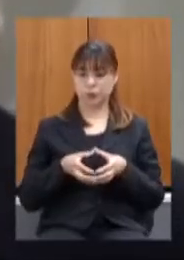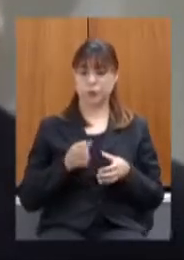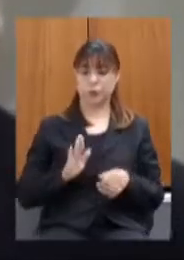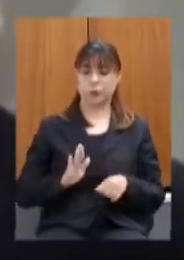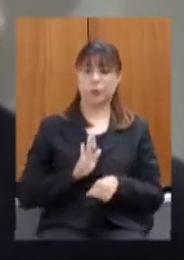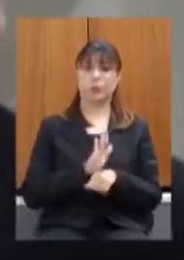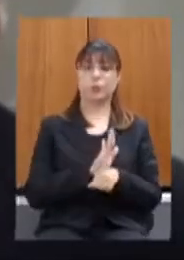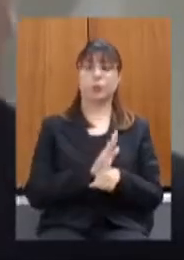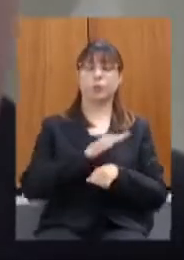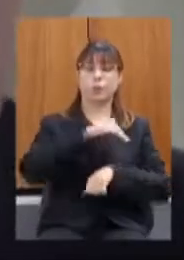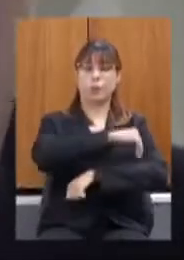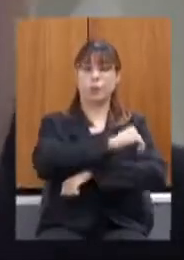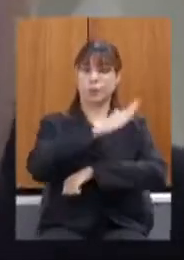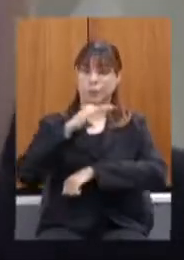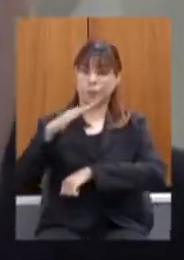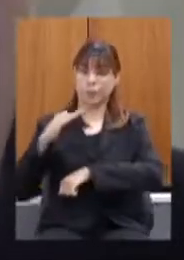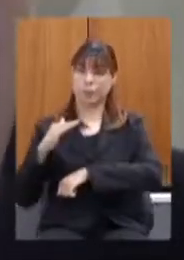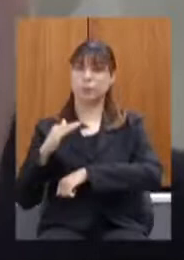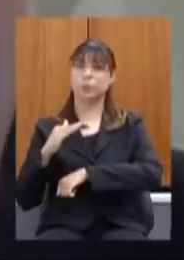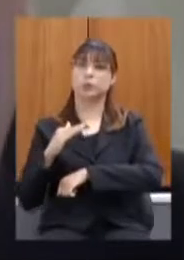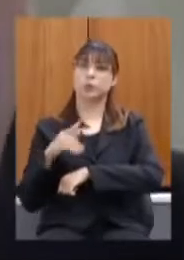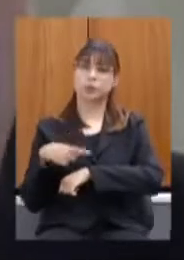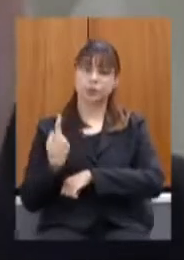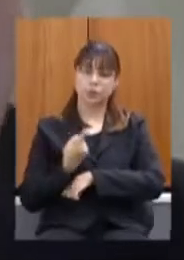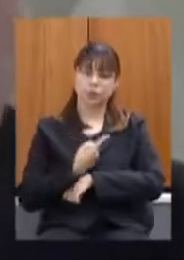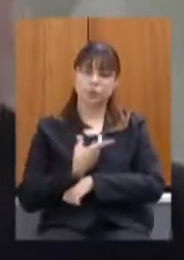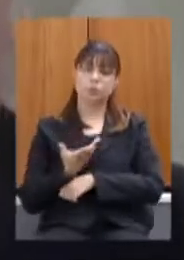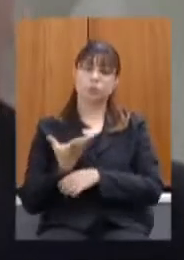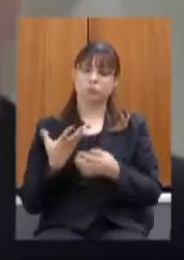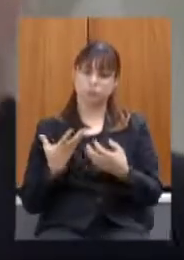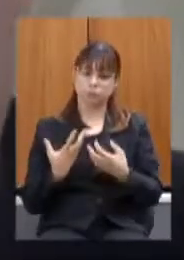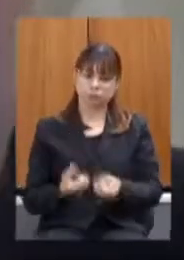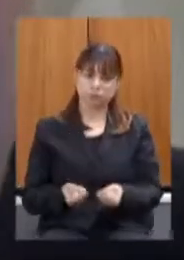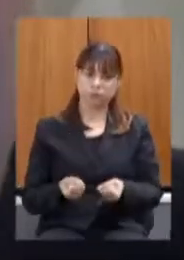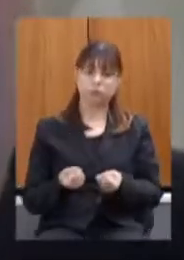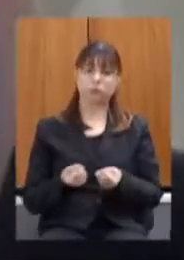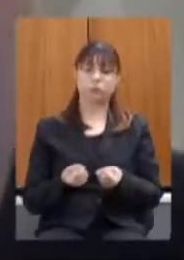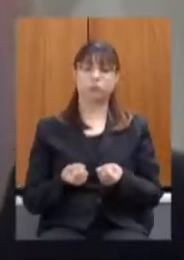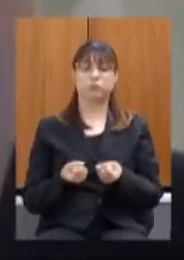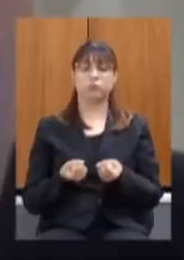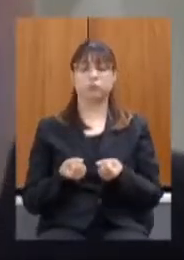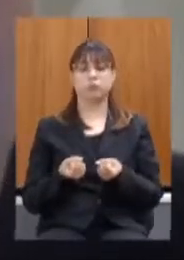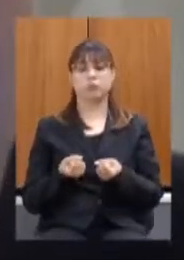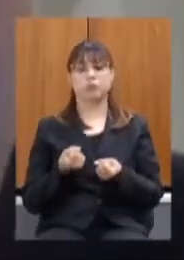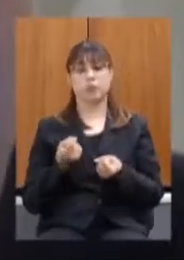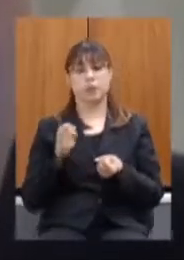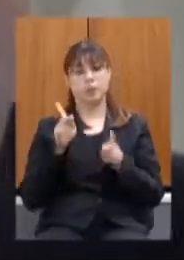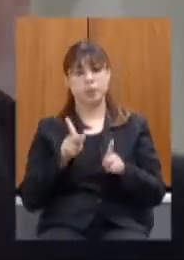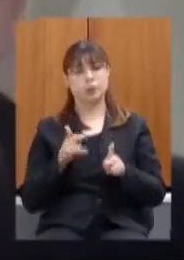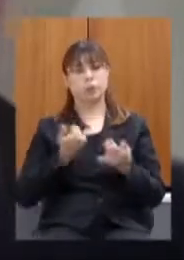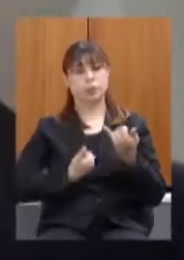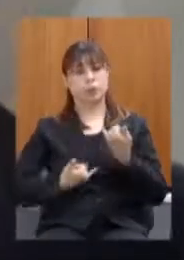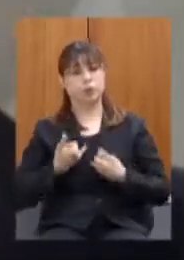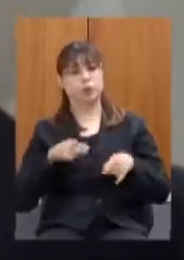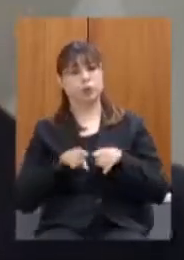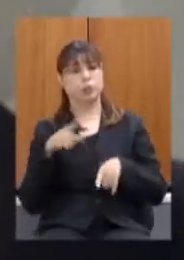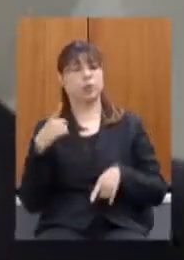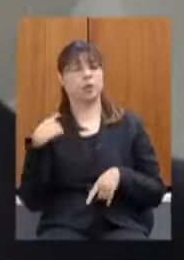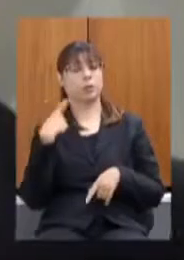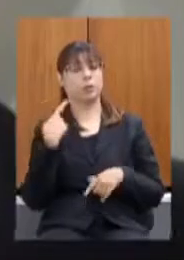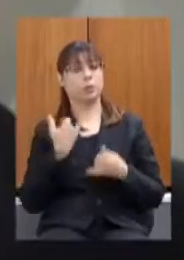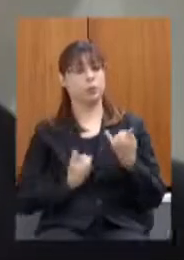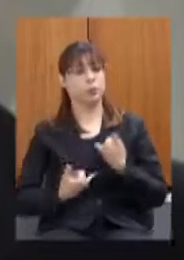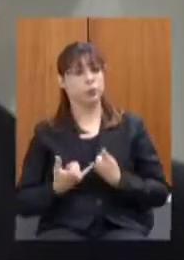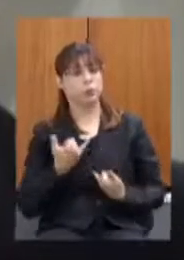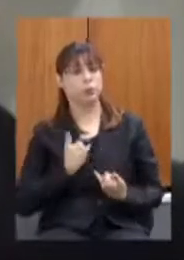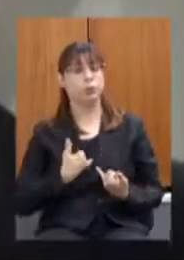procuramos ouvir as pessoas procuramos ouvir deputados inclusive em 2019